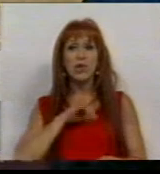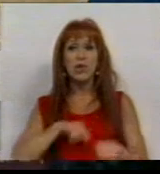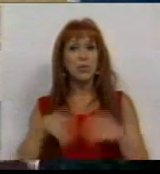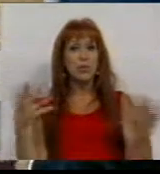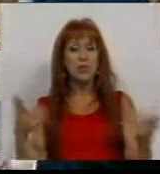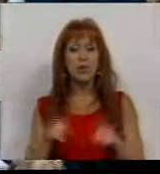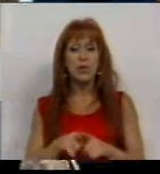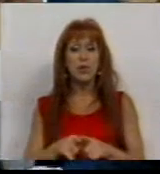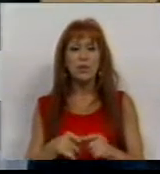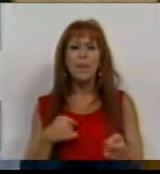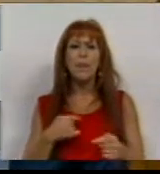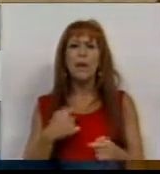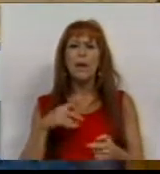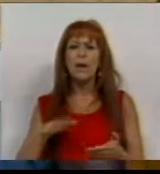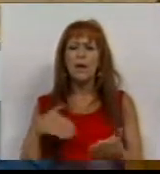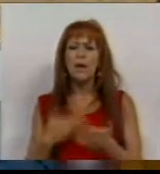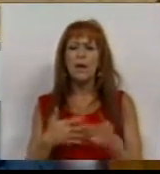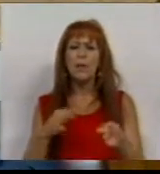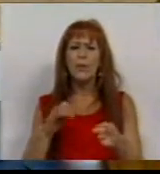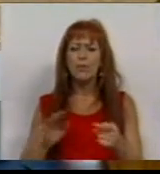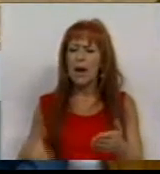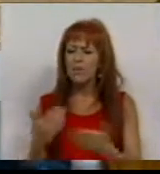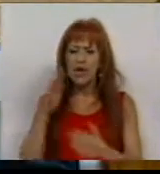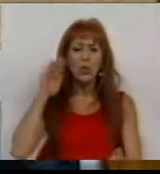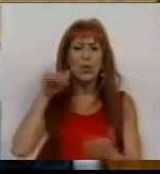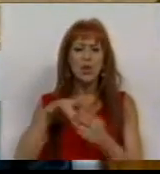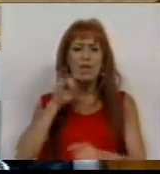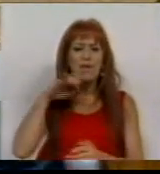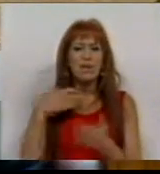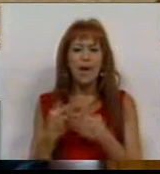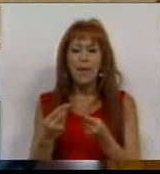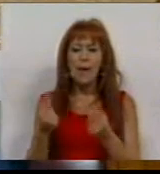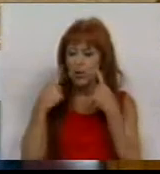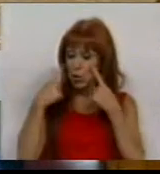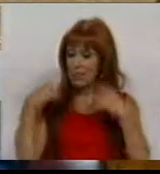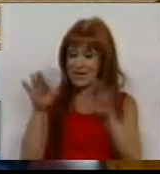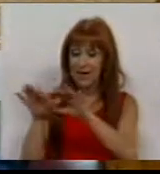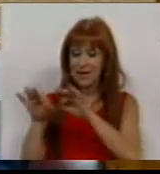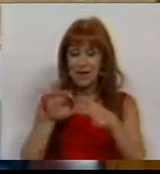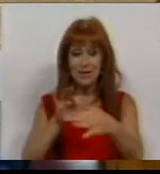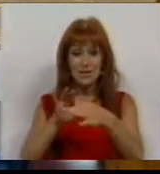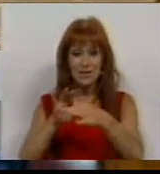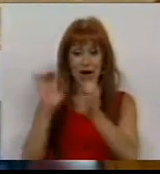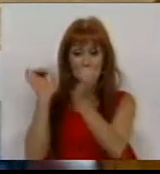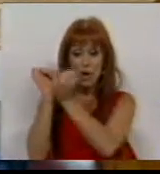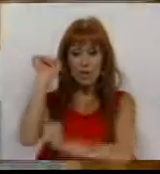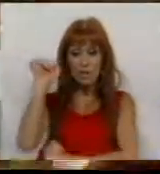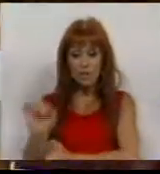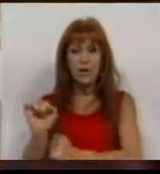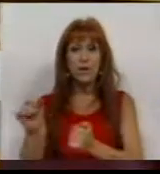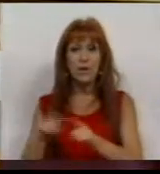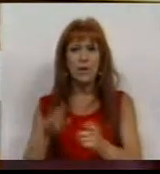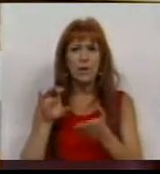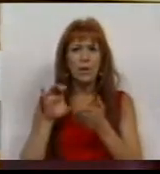Deputados, o projeto de resolução do PCP apresenta soluções para defender o caráter público, universal e solidário da segurança social,